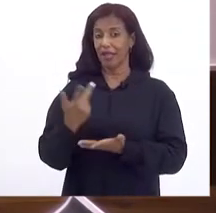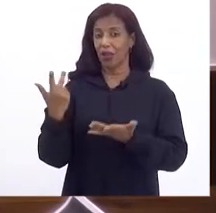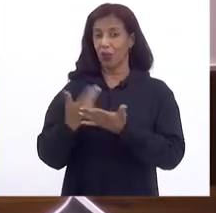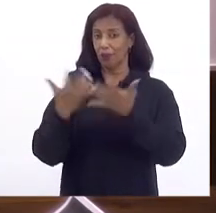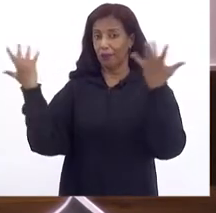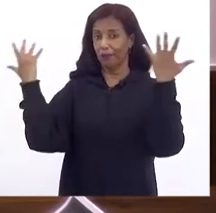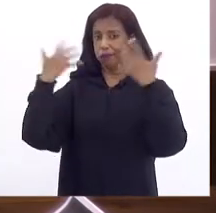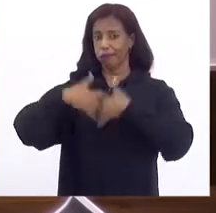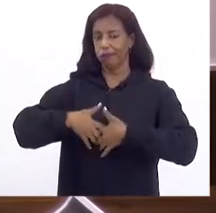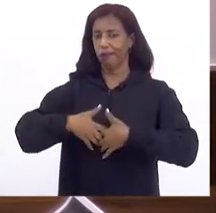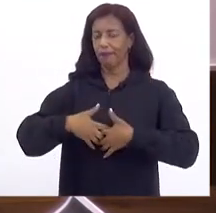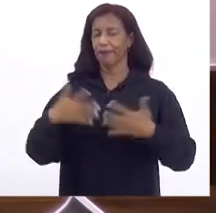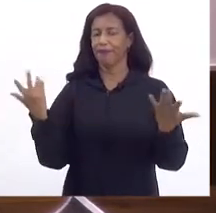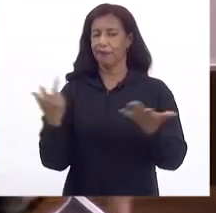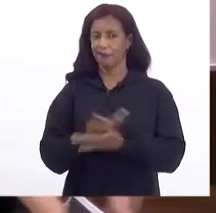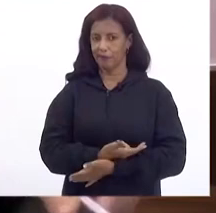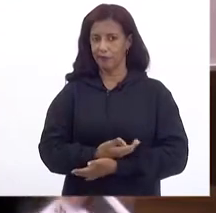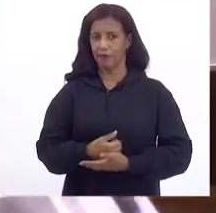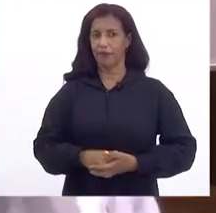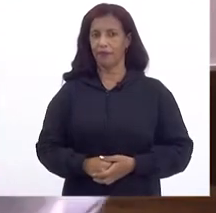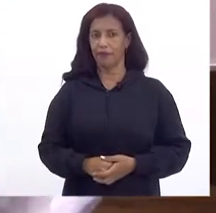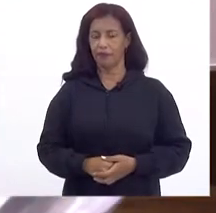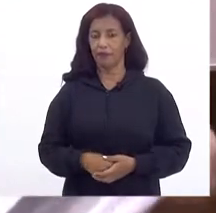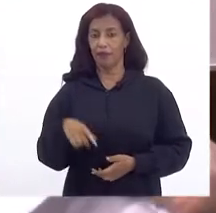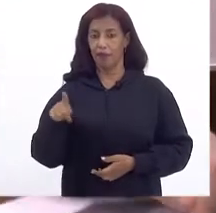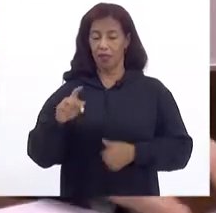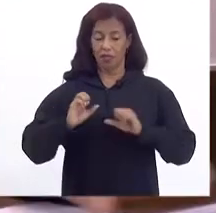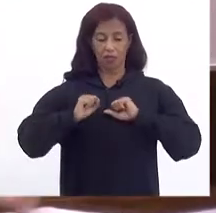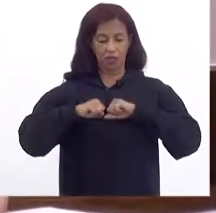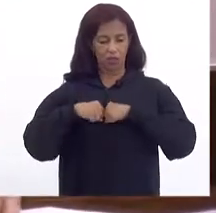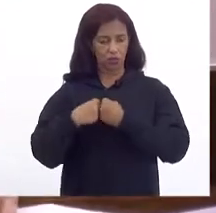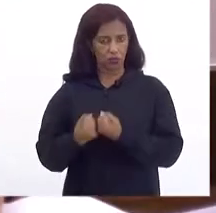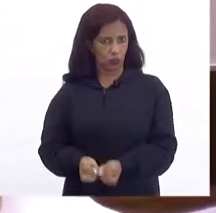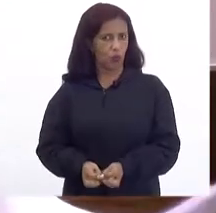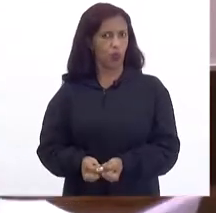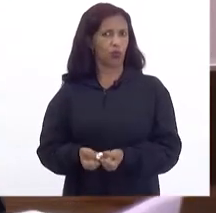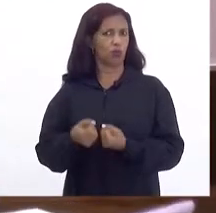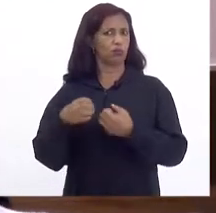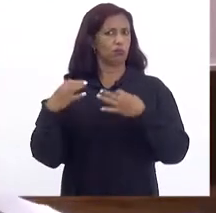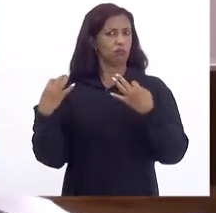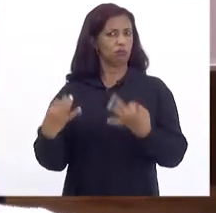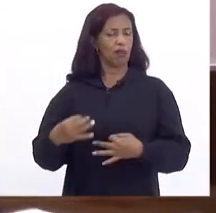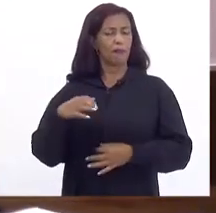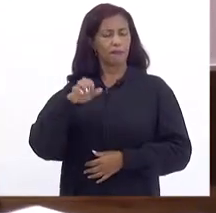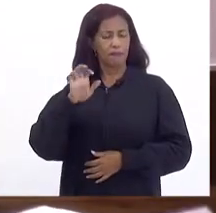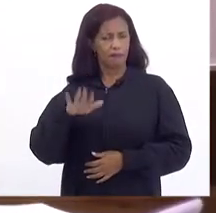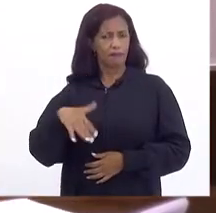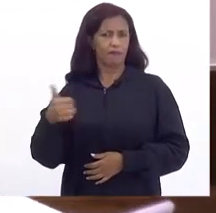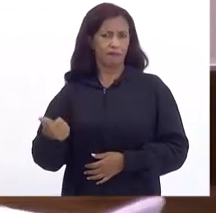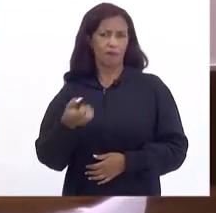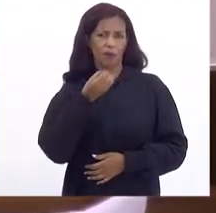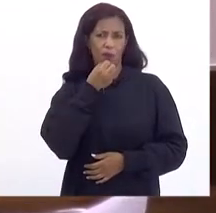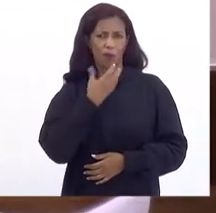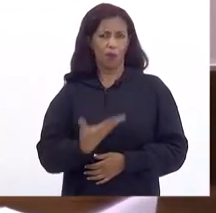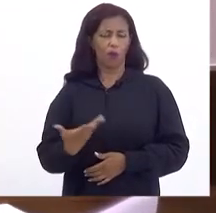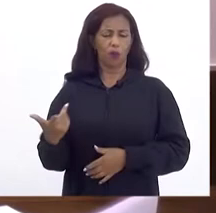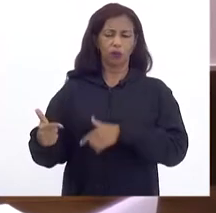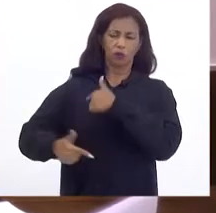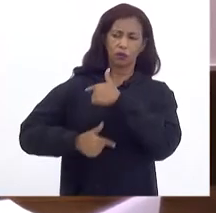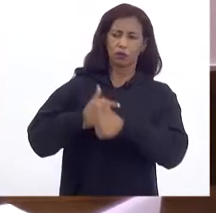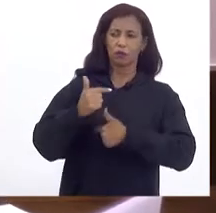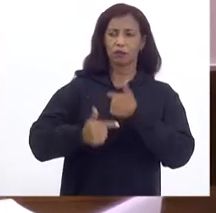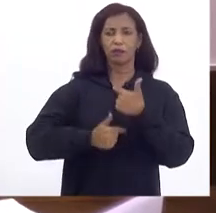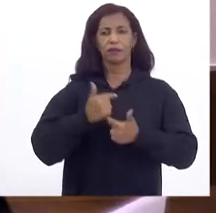Vem Então Esse esforço É absolutamente Bem-vindo De se trabalhar